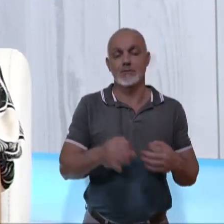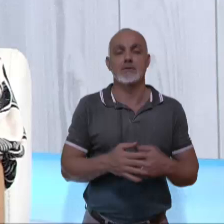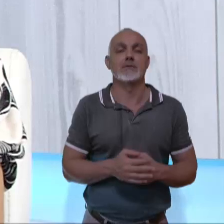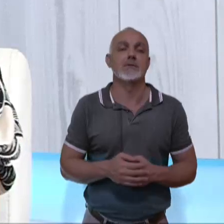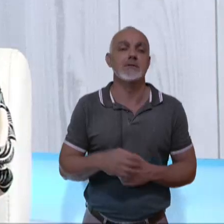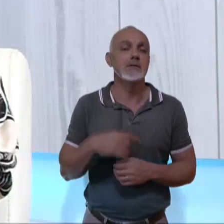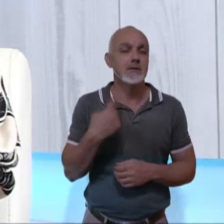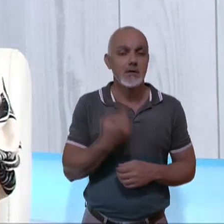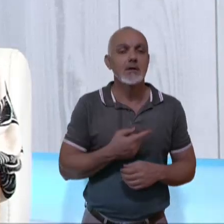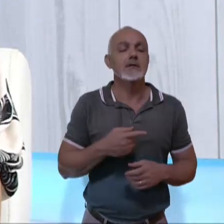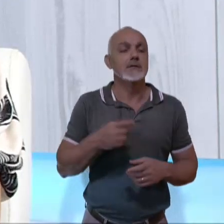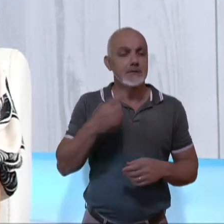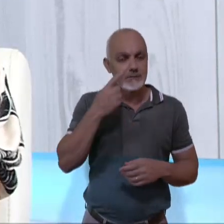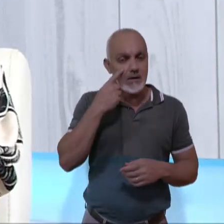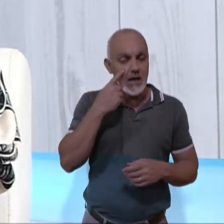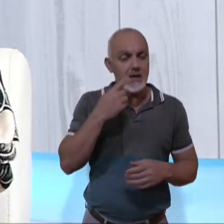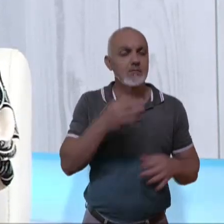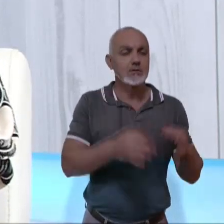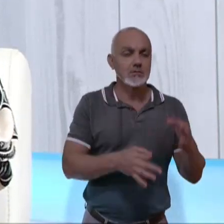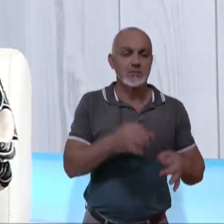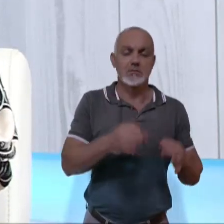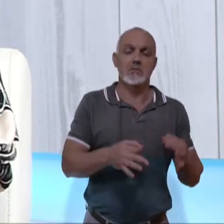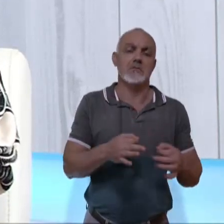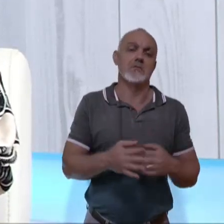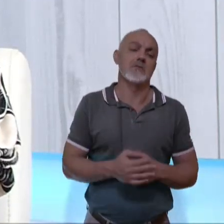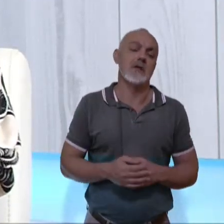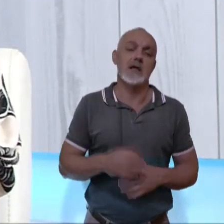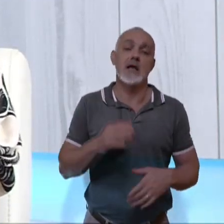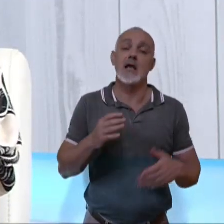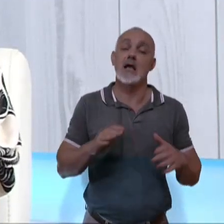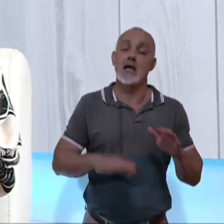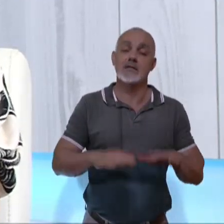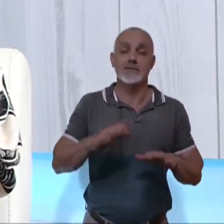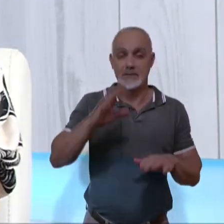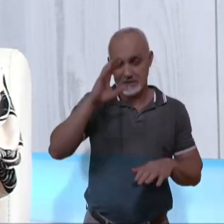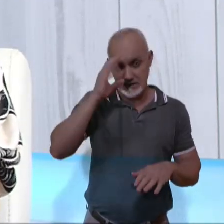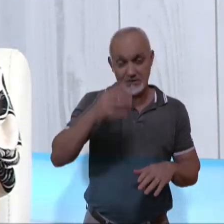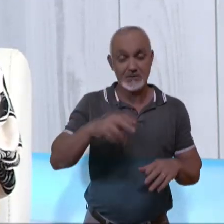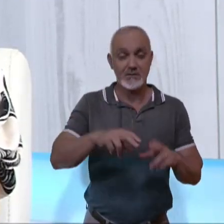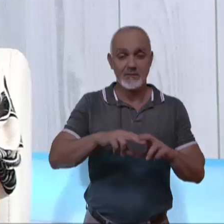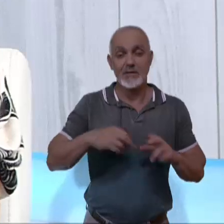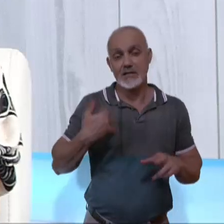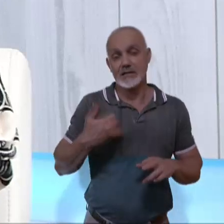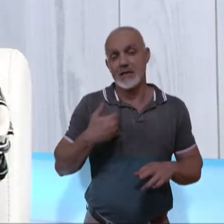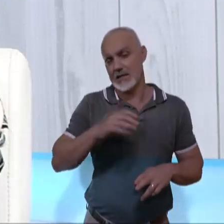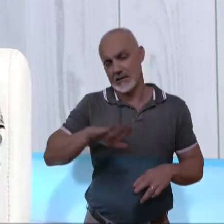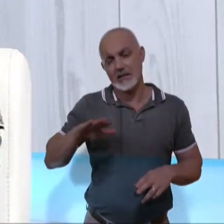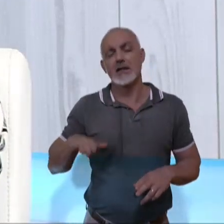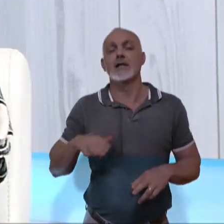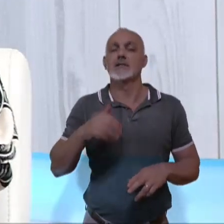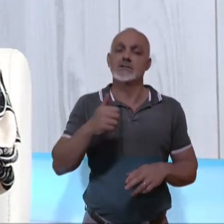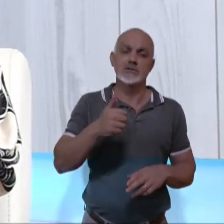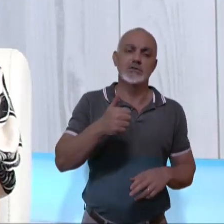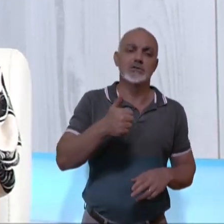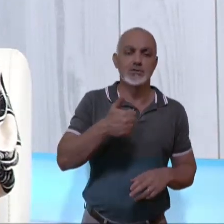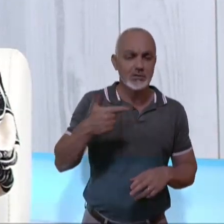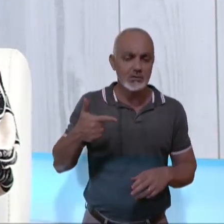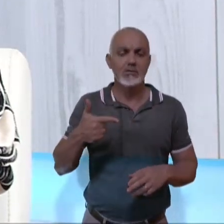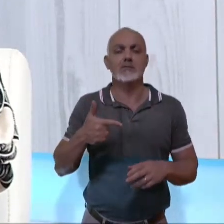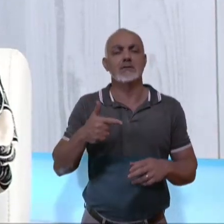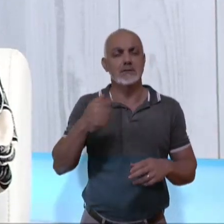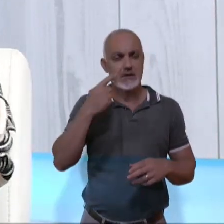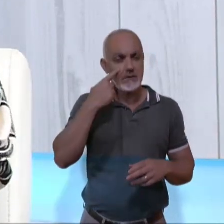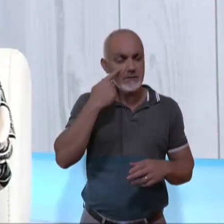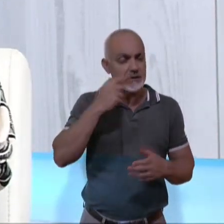É o que a gente verifica, assim, os tribunais, às vezes, resolvem pela idade da criança, criança de 12 anos. Então, a gente vê muito